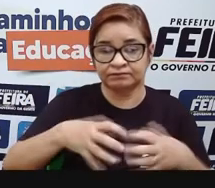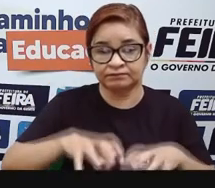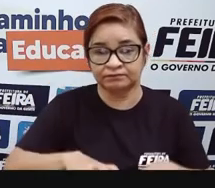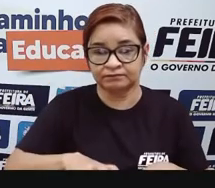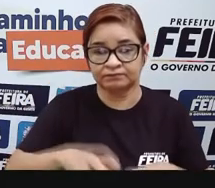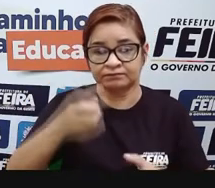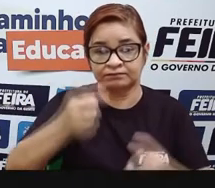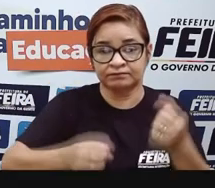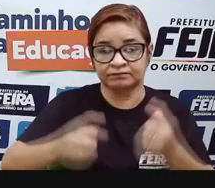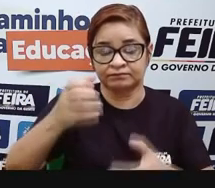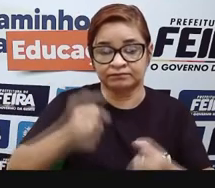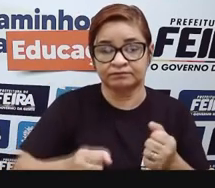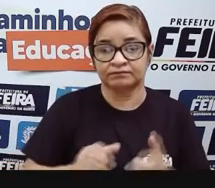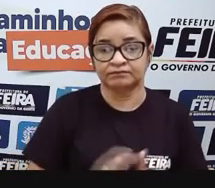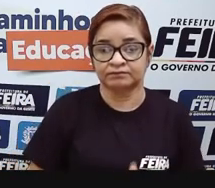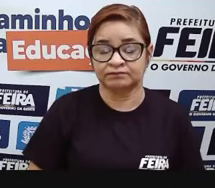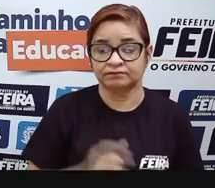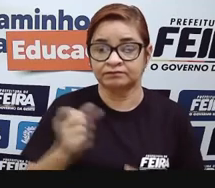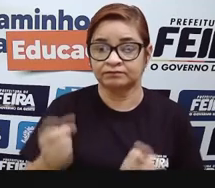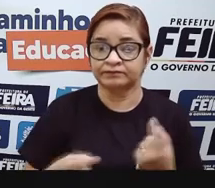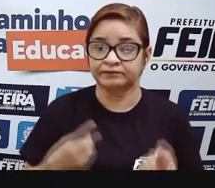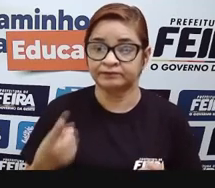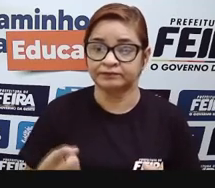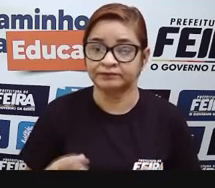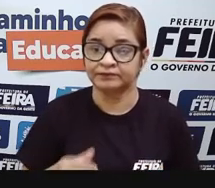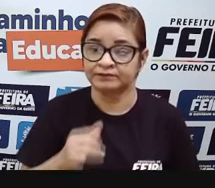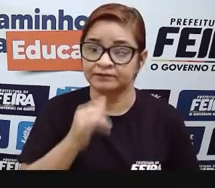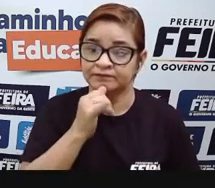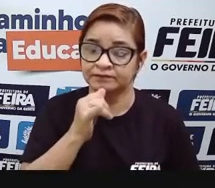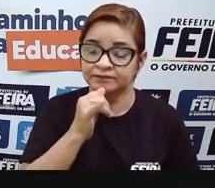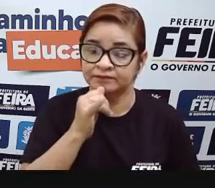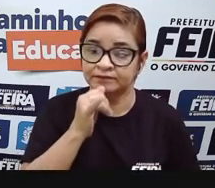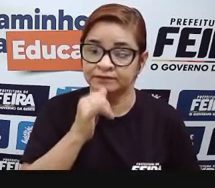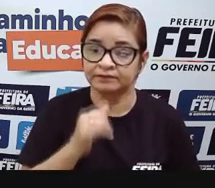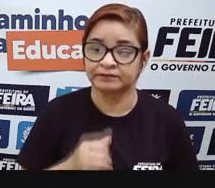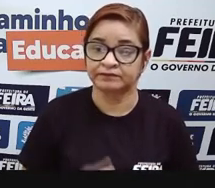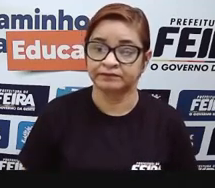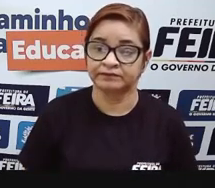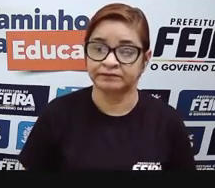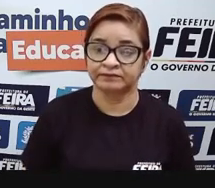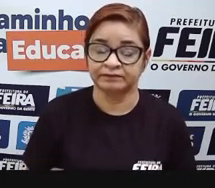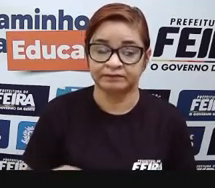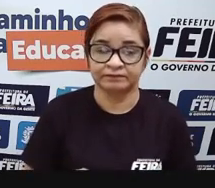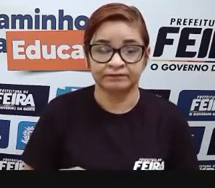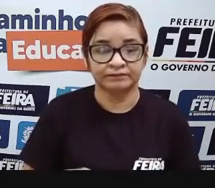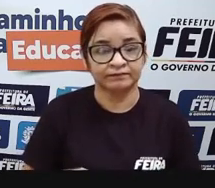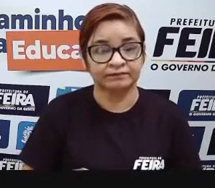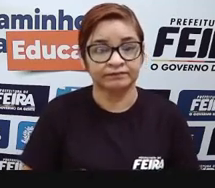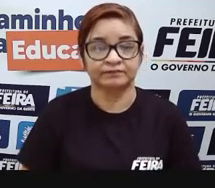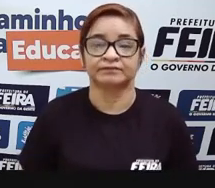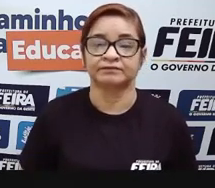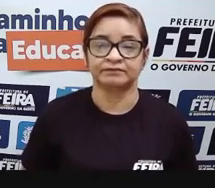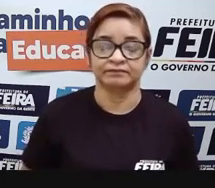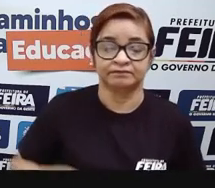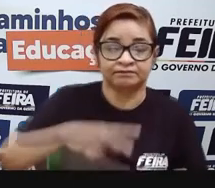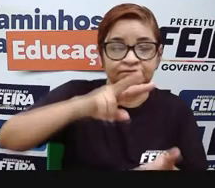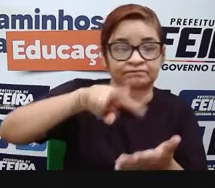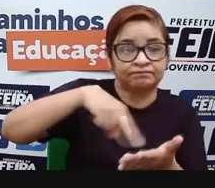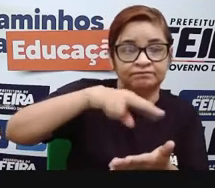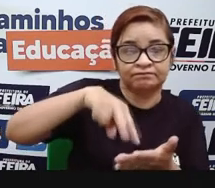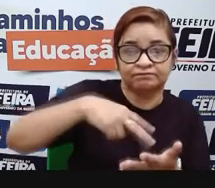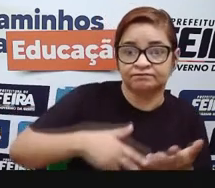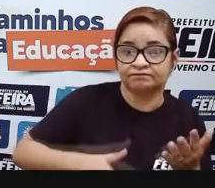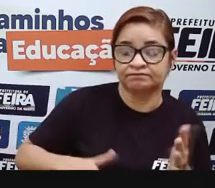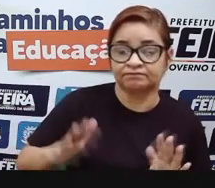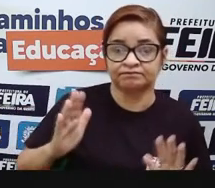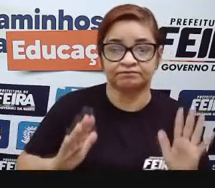frango. Temos alguns eventos, a gente já falou sobre esses eventos, né? Micareta, Escofeira,